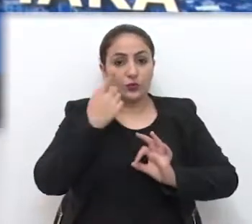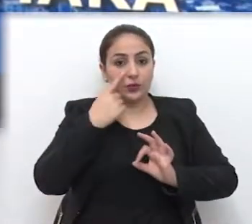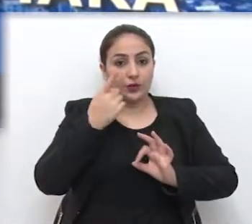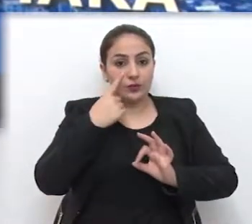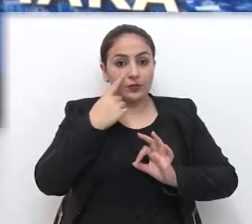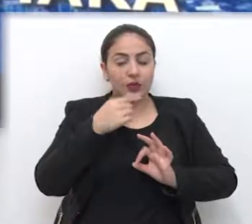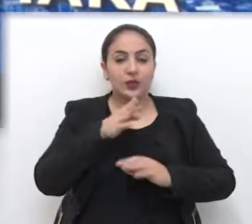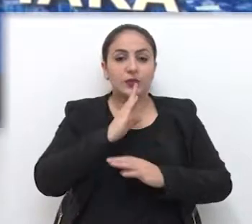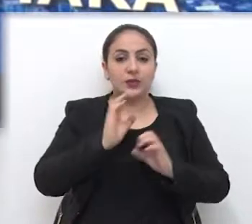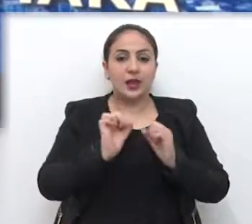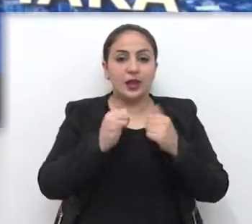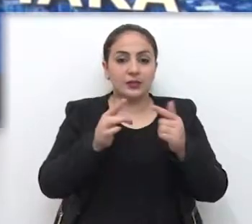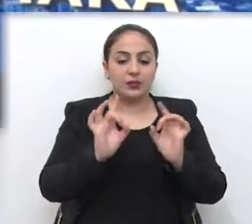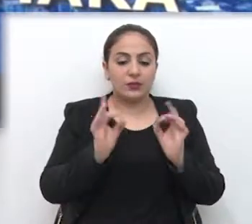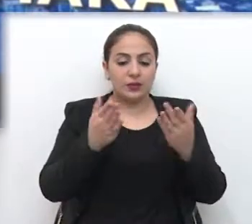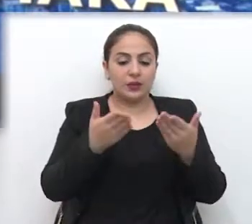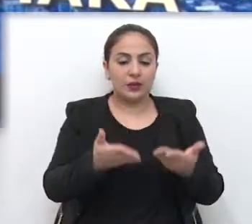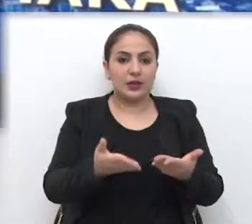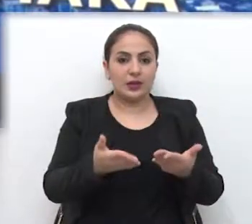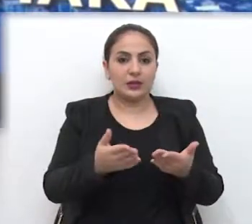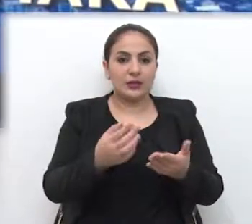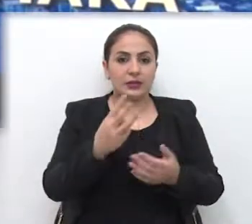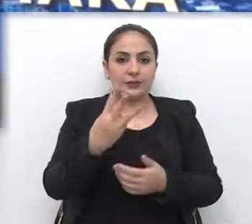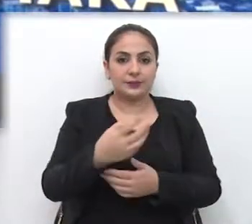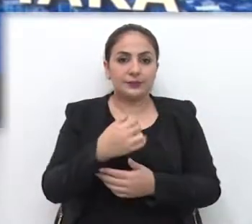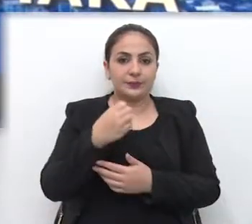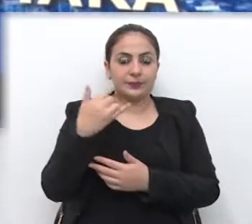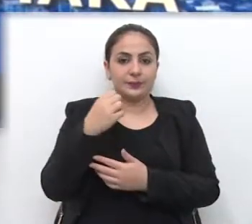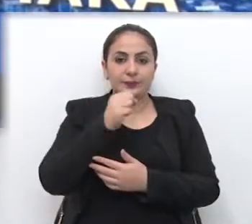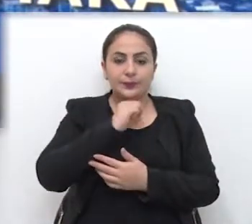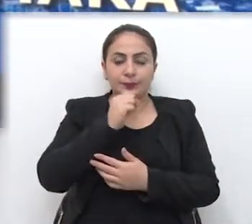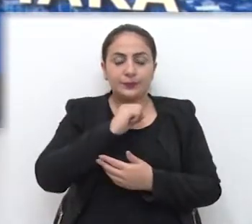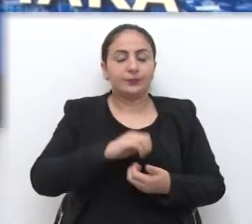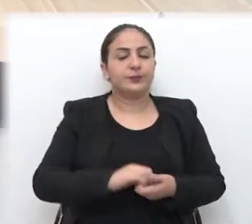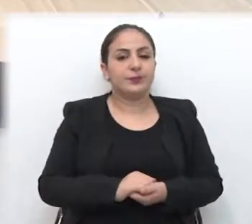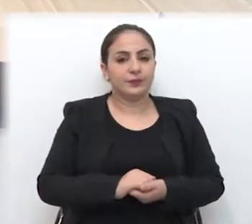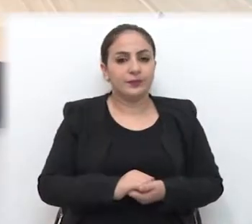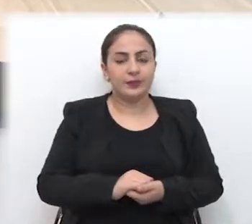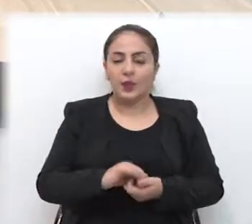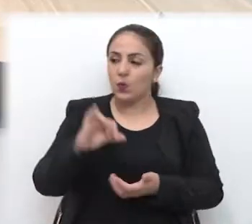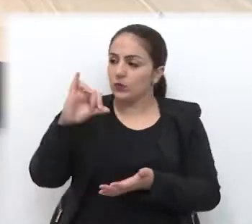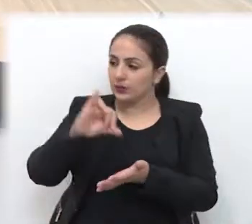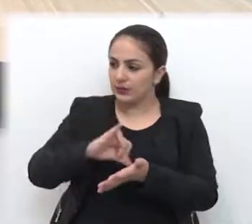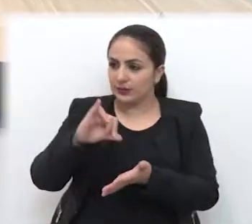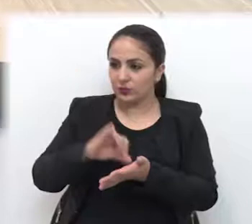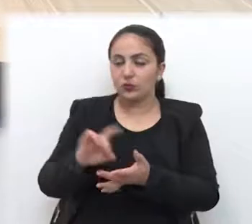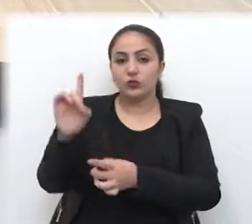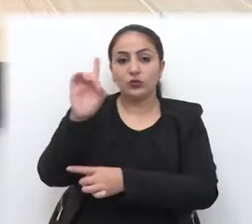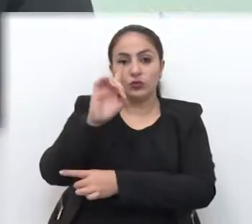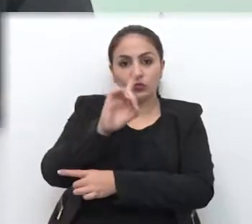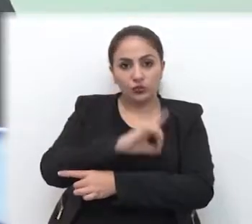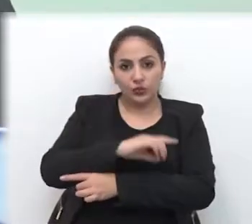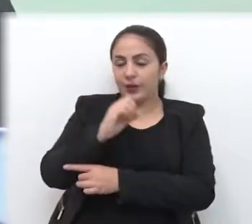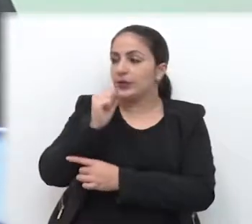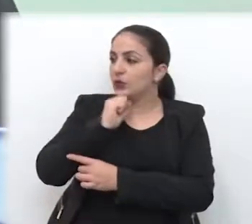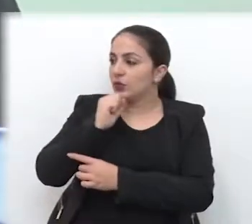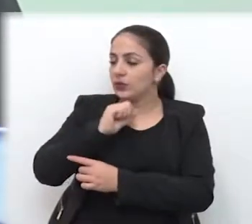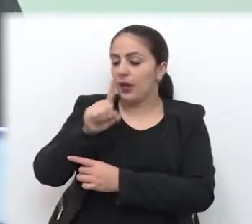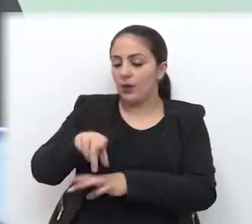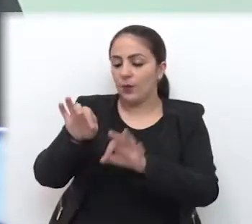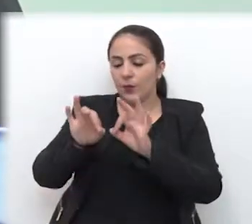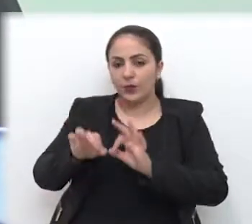você vai conhecer as ações voltadas para a terceira idade. O Centro Dia do Idoso é um projeto de lei